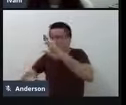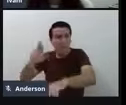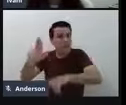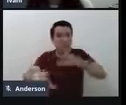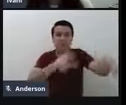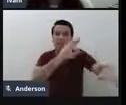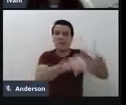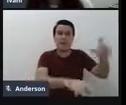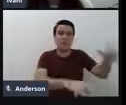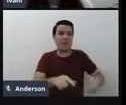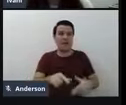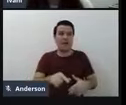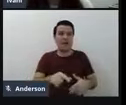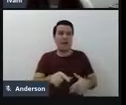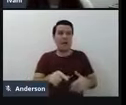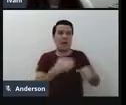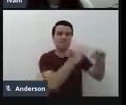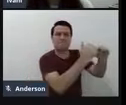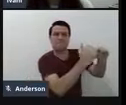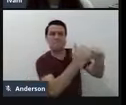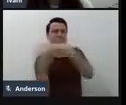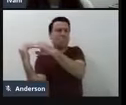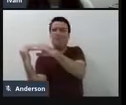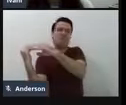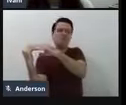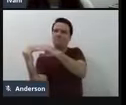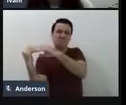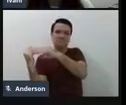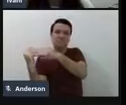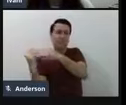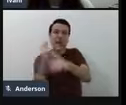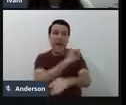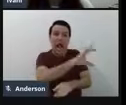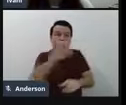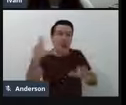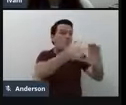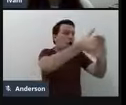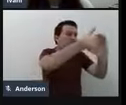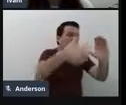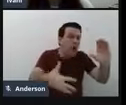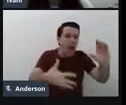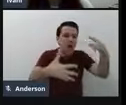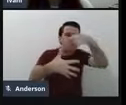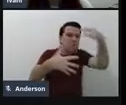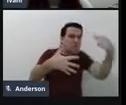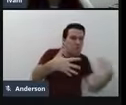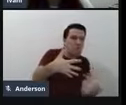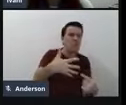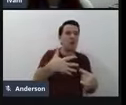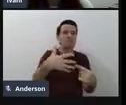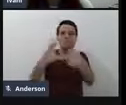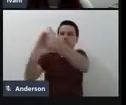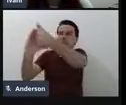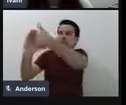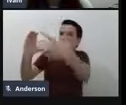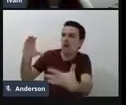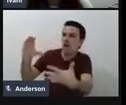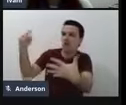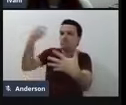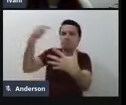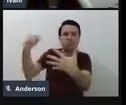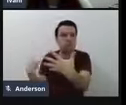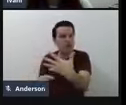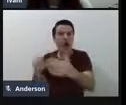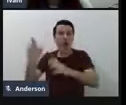Usher, né, tem ali as suas particularidades pessoais também, né, seus desejos pessoais, seus gostos pessoais,